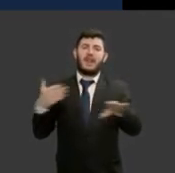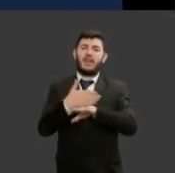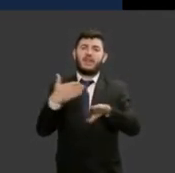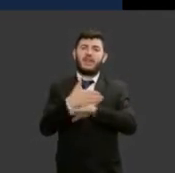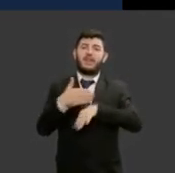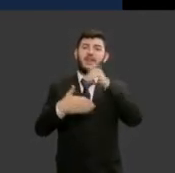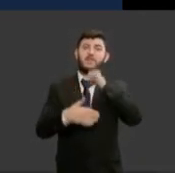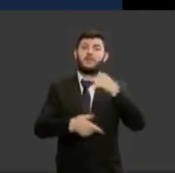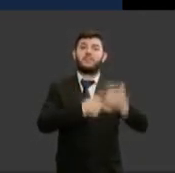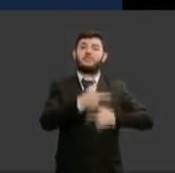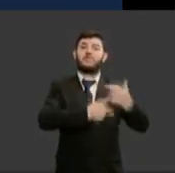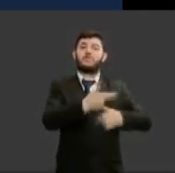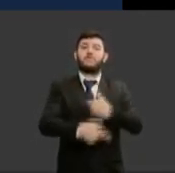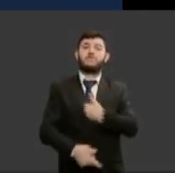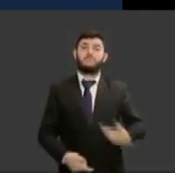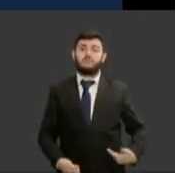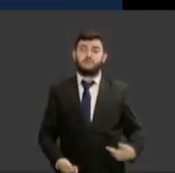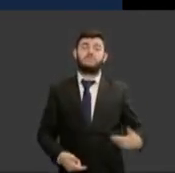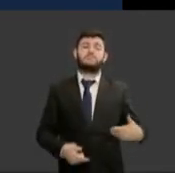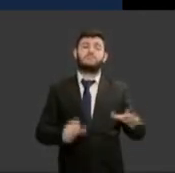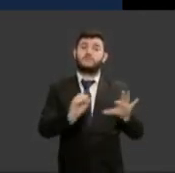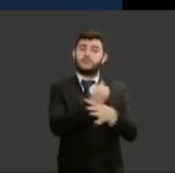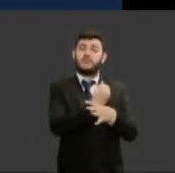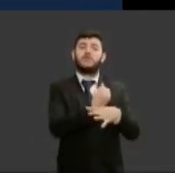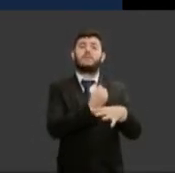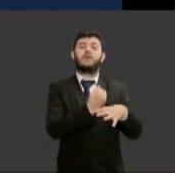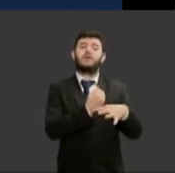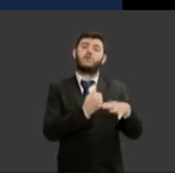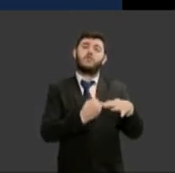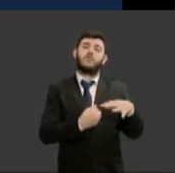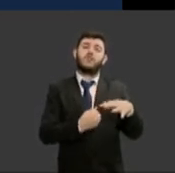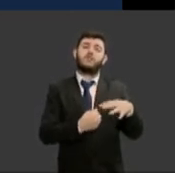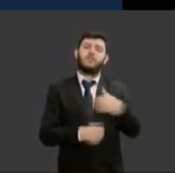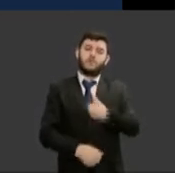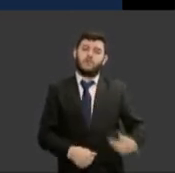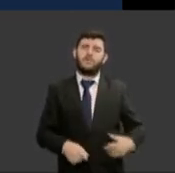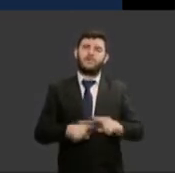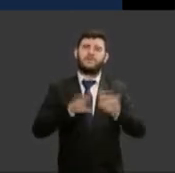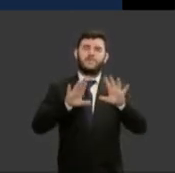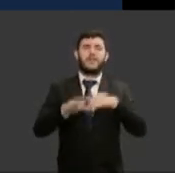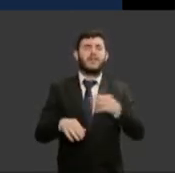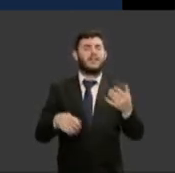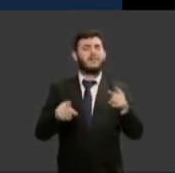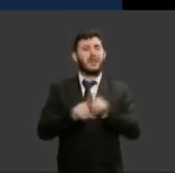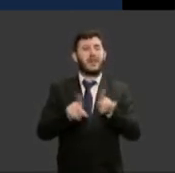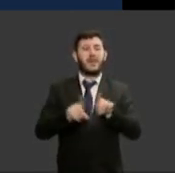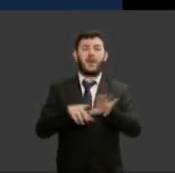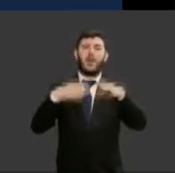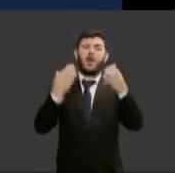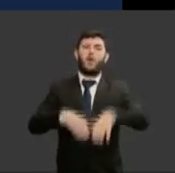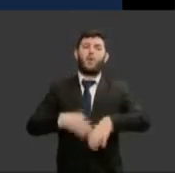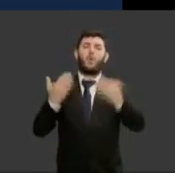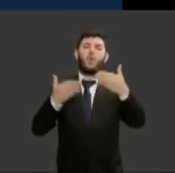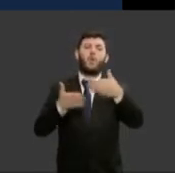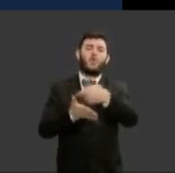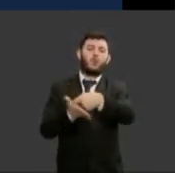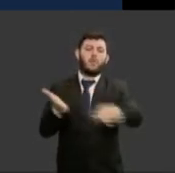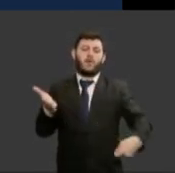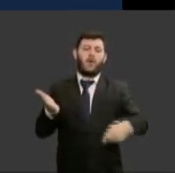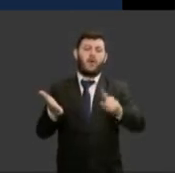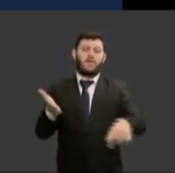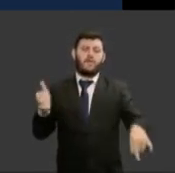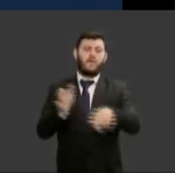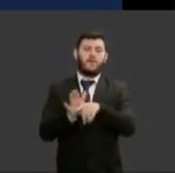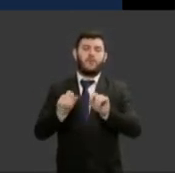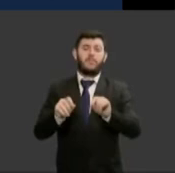de segurança pública em alguns concursos de acesso a determinadas carreiras níveis de